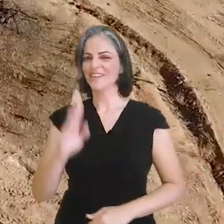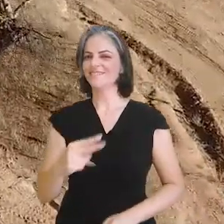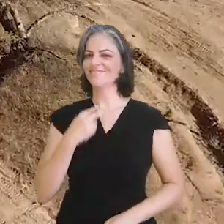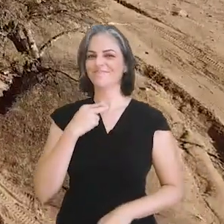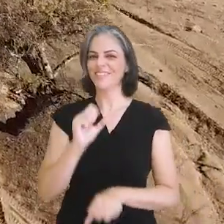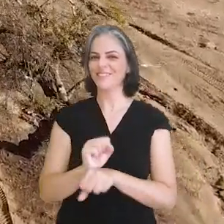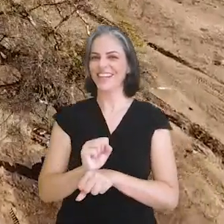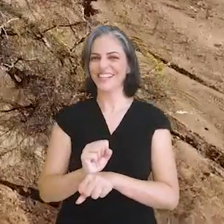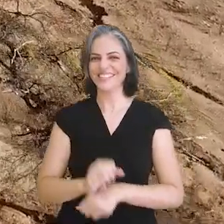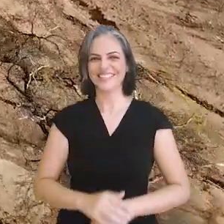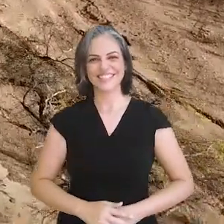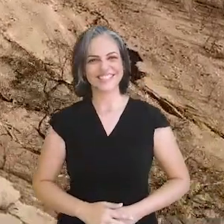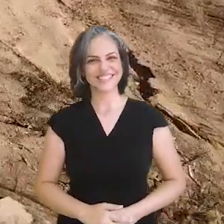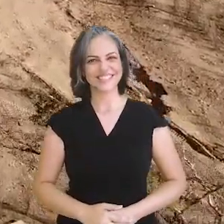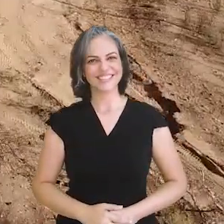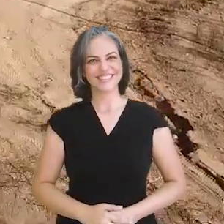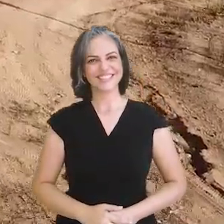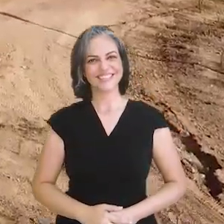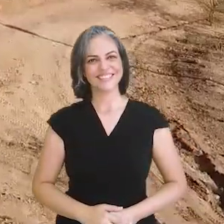não pode parar.